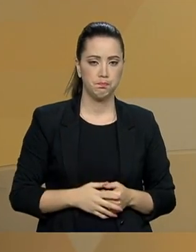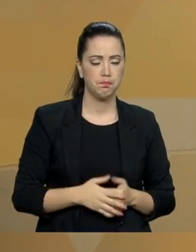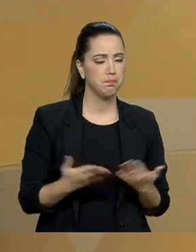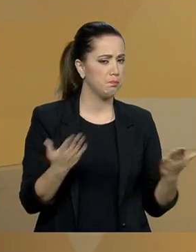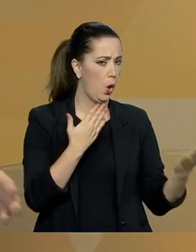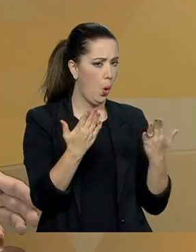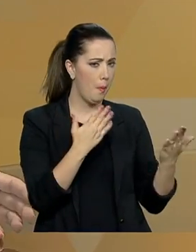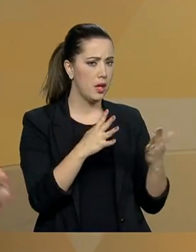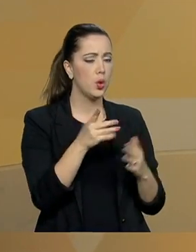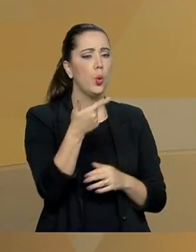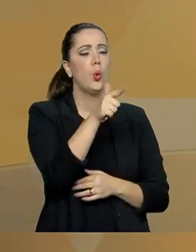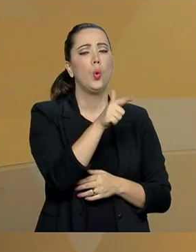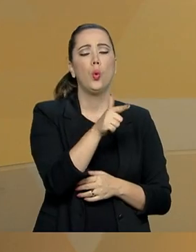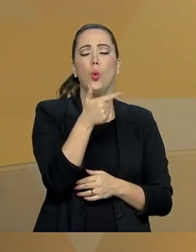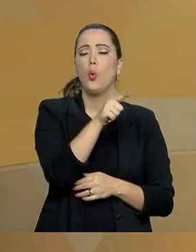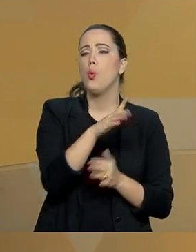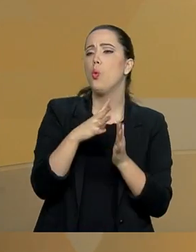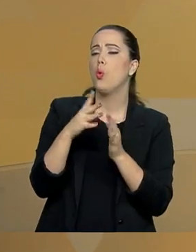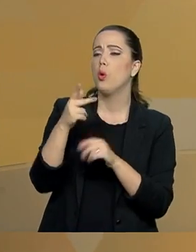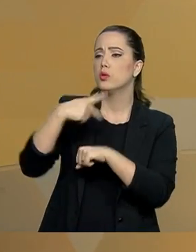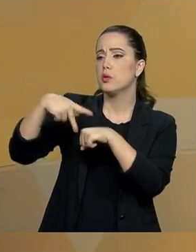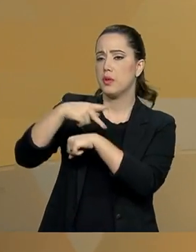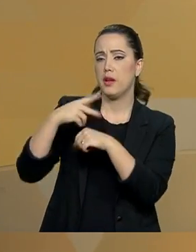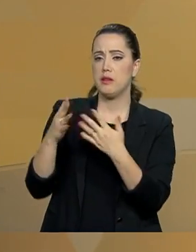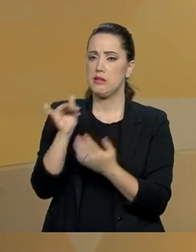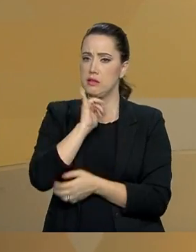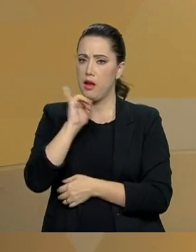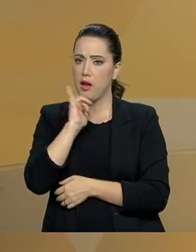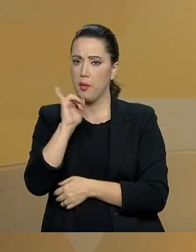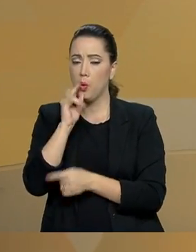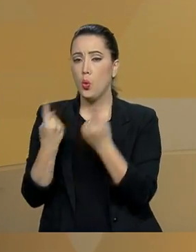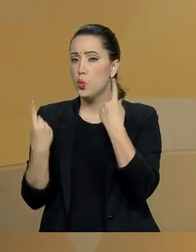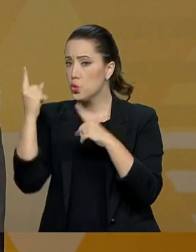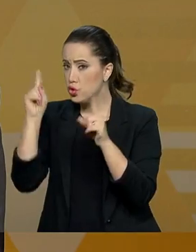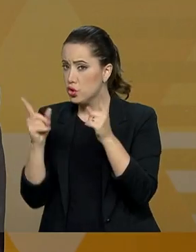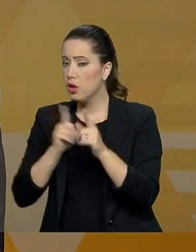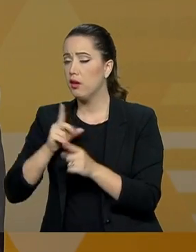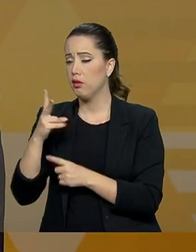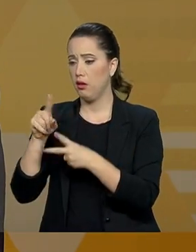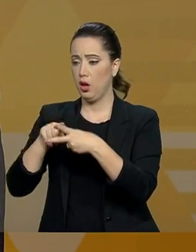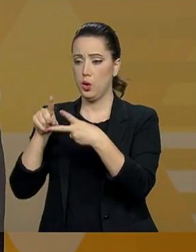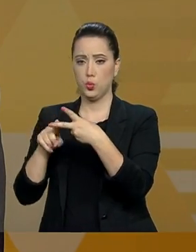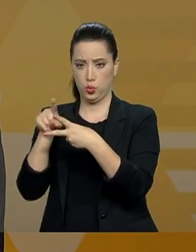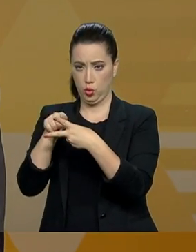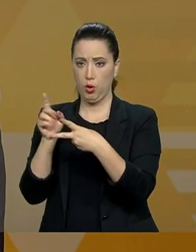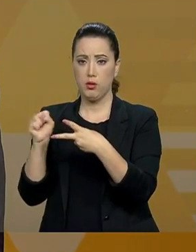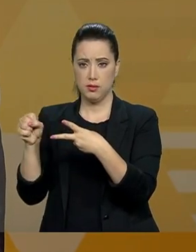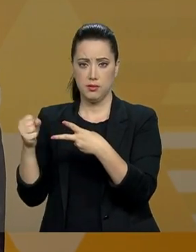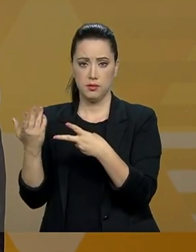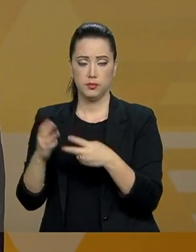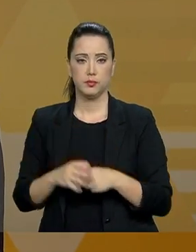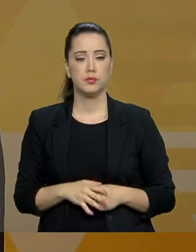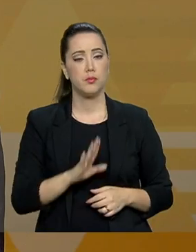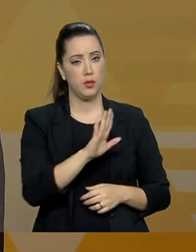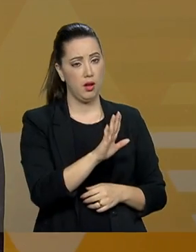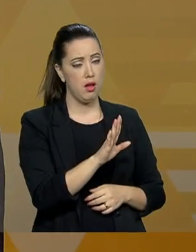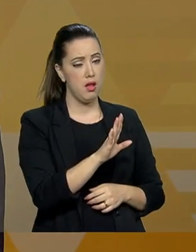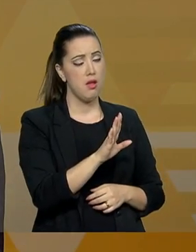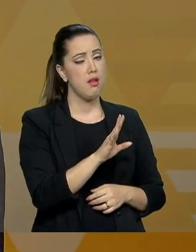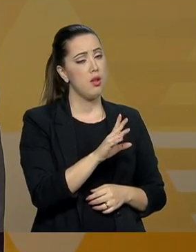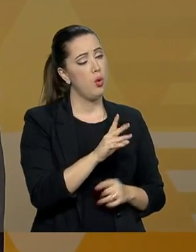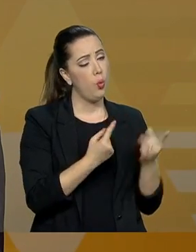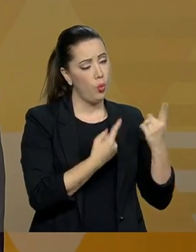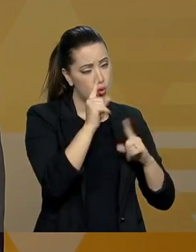países também. O Chile, por exemplo, tem os dois sistemas concomitantes. Bom, o modelo chileno é muito falado, mas não é o modelo que nós estamos